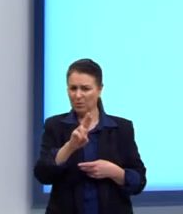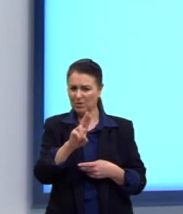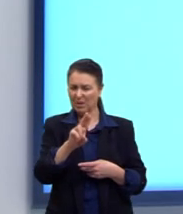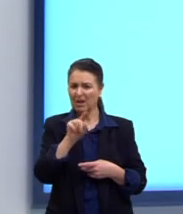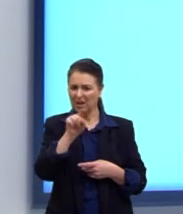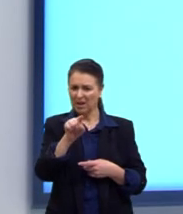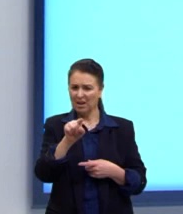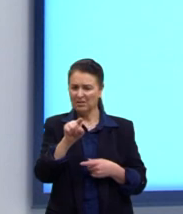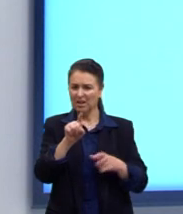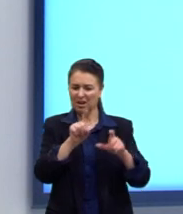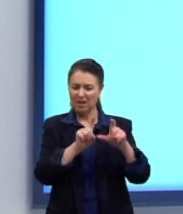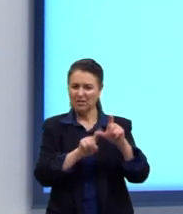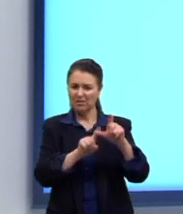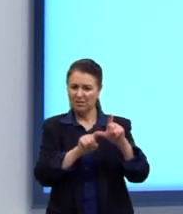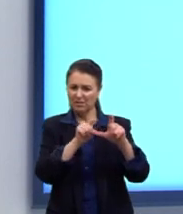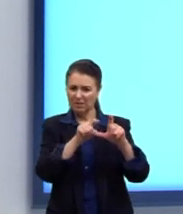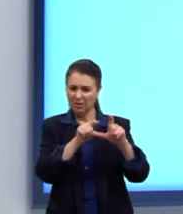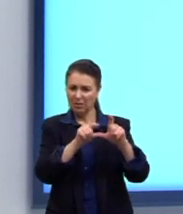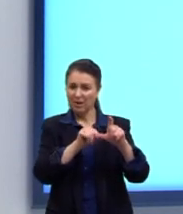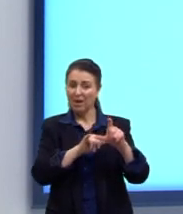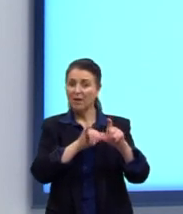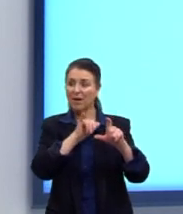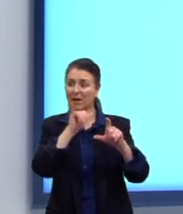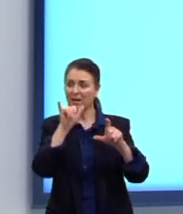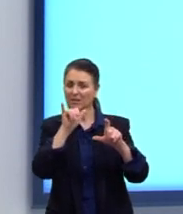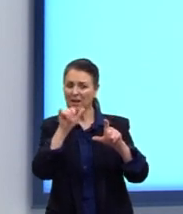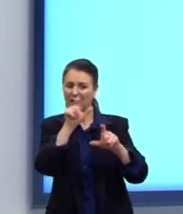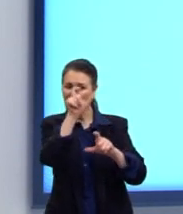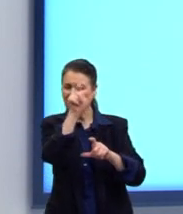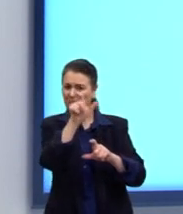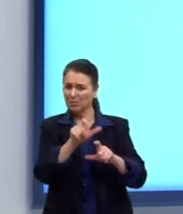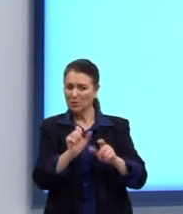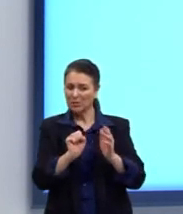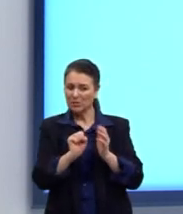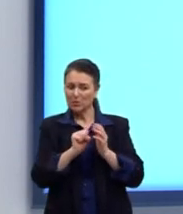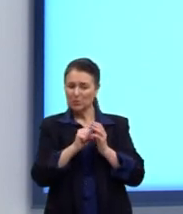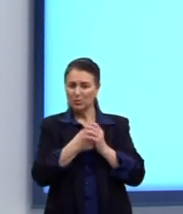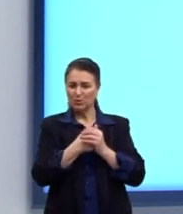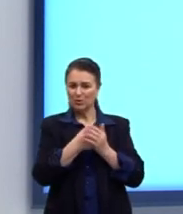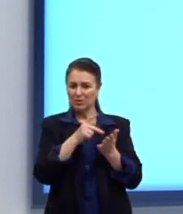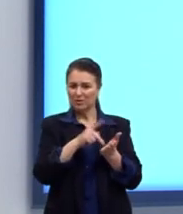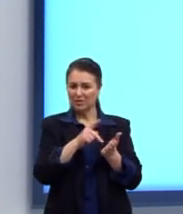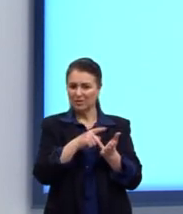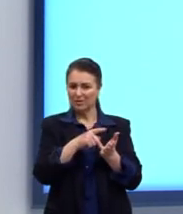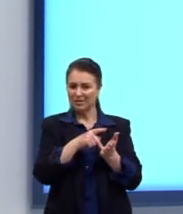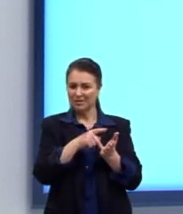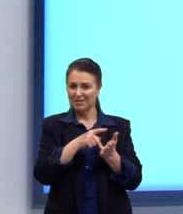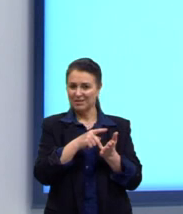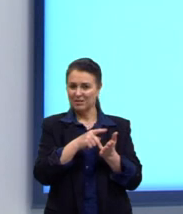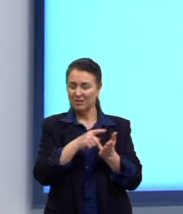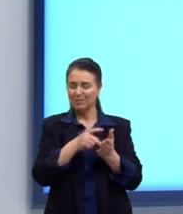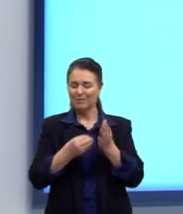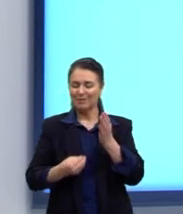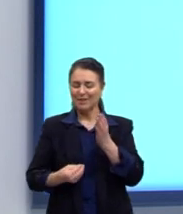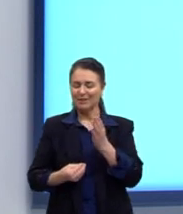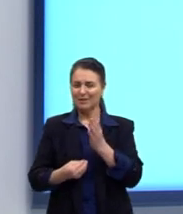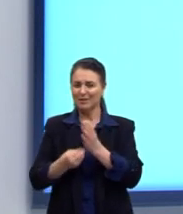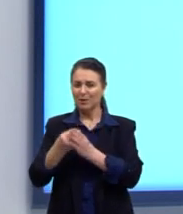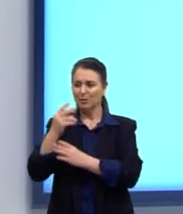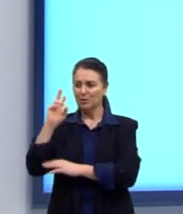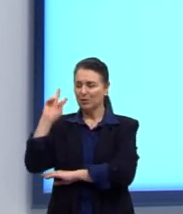pau-oco para designar pessoas que são dissimuladas. Mas a origem dessa expressão é histórica e